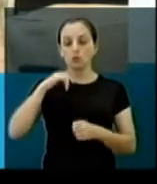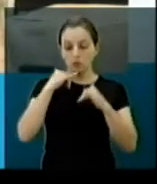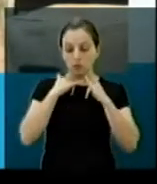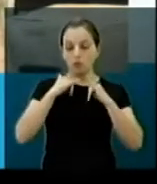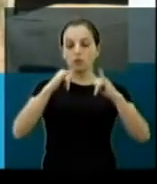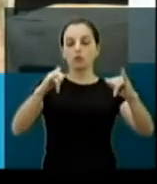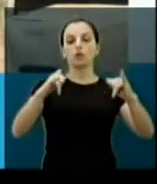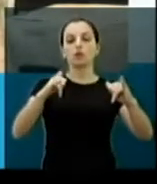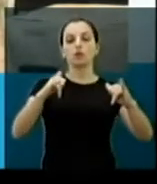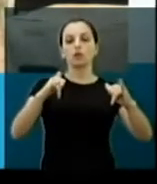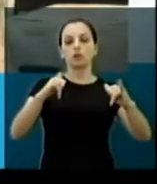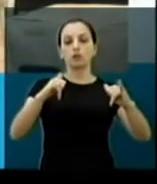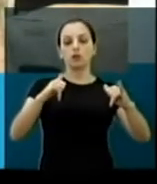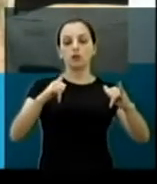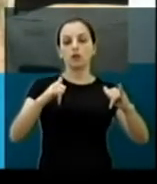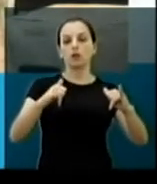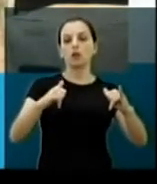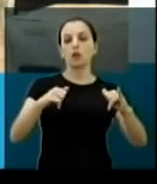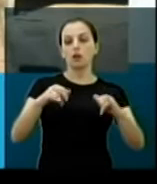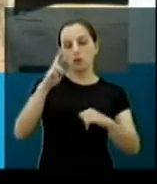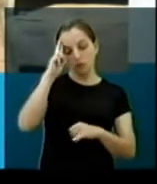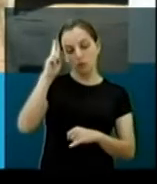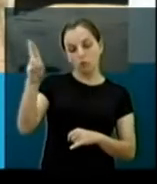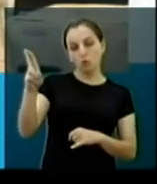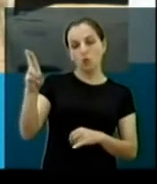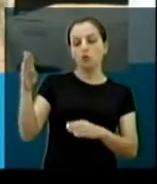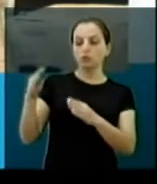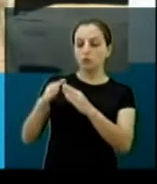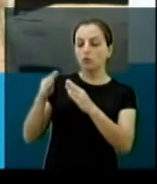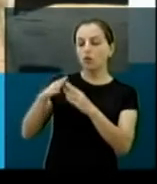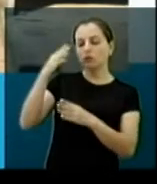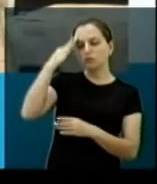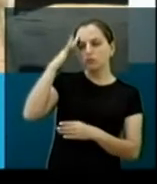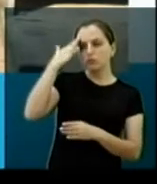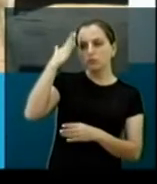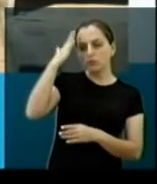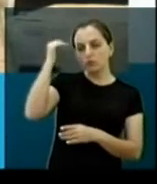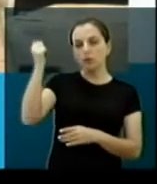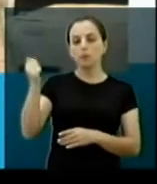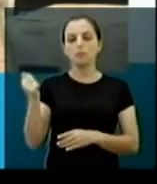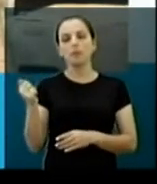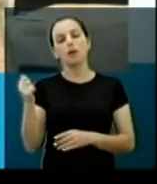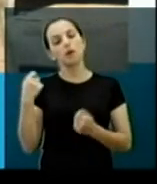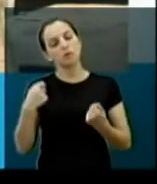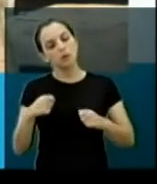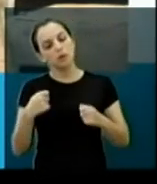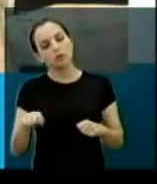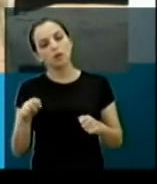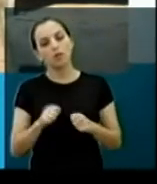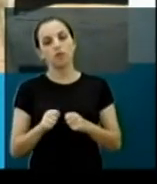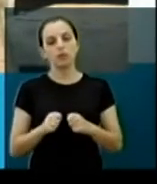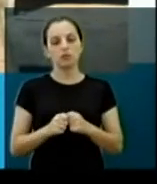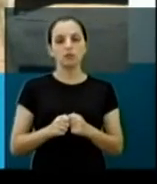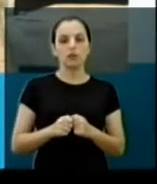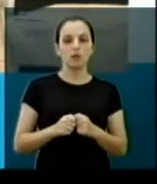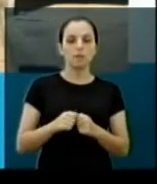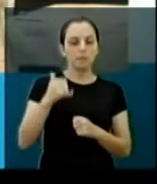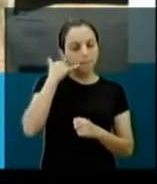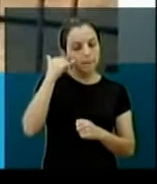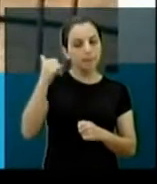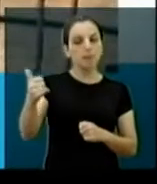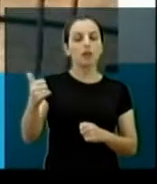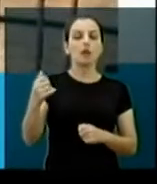como eu avisei esse proprietário, que teve a consciência de saber que tinha que fazer algo. E no telefone me falou,